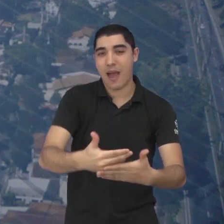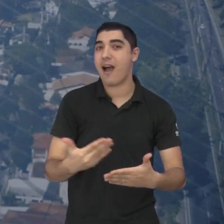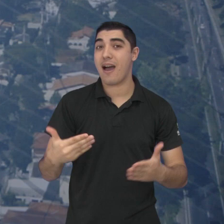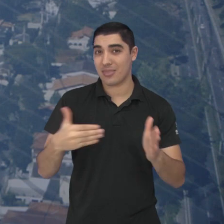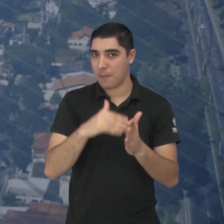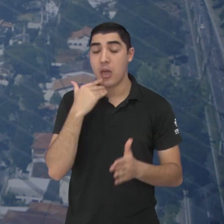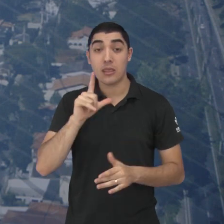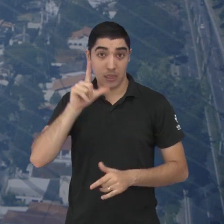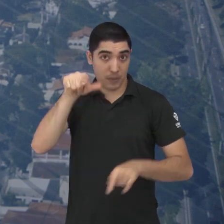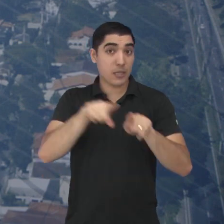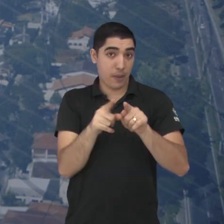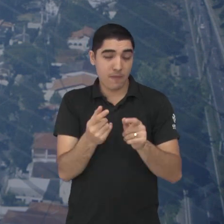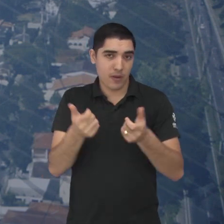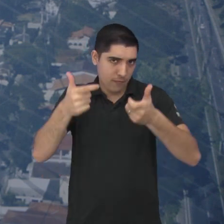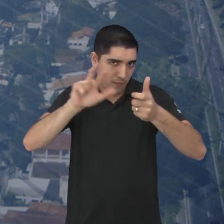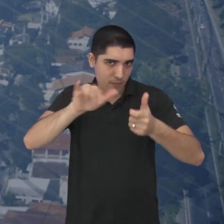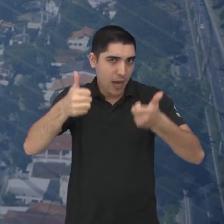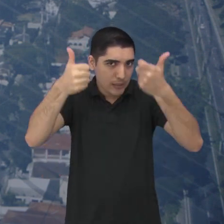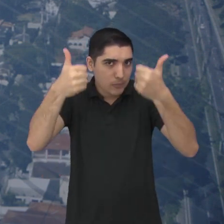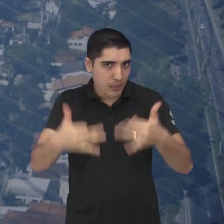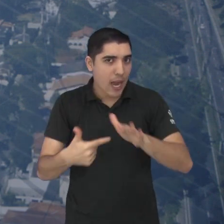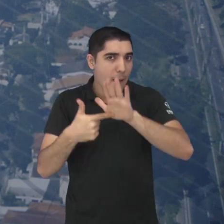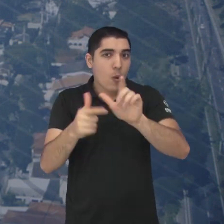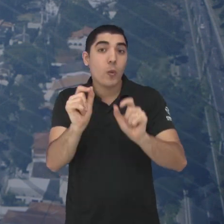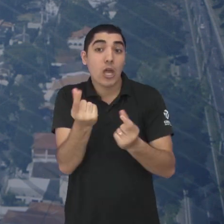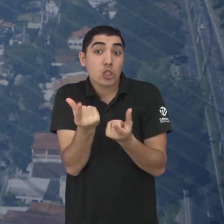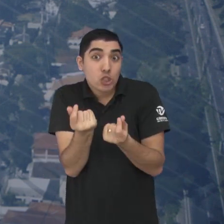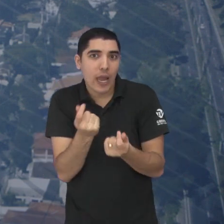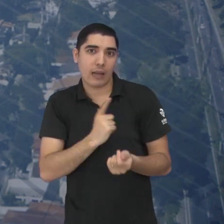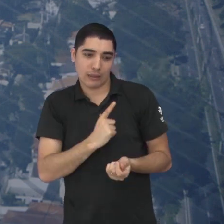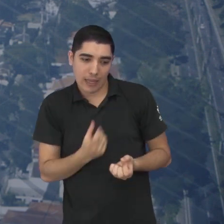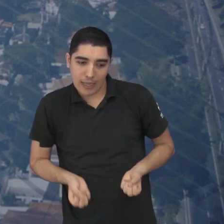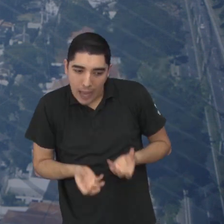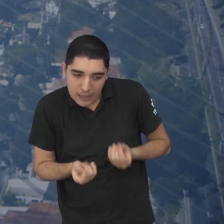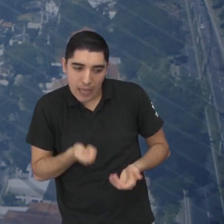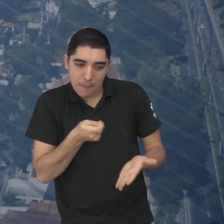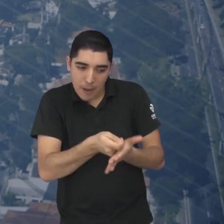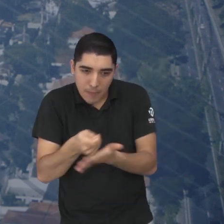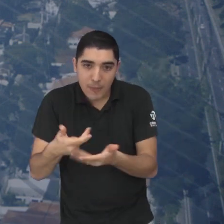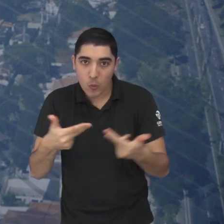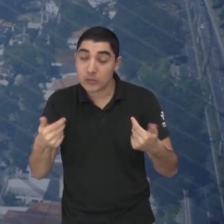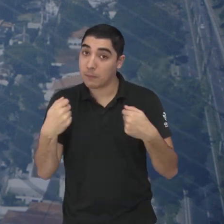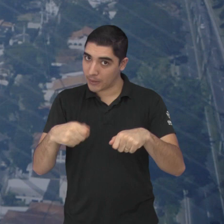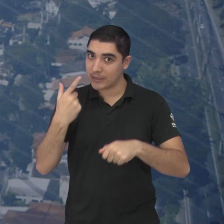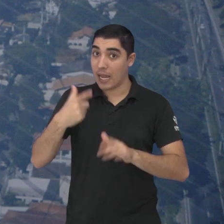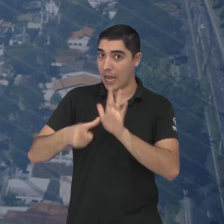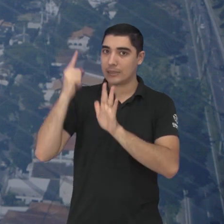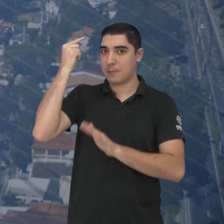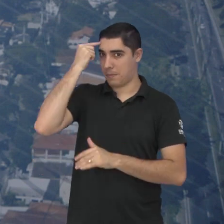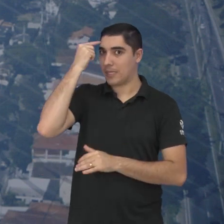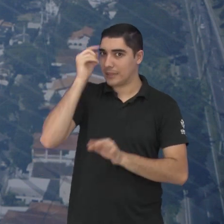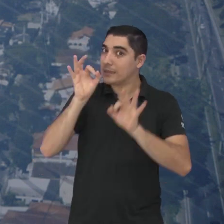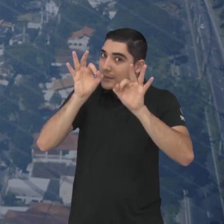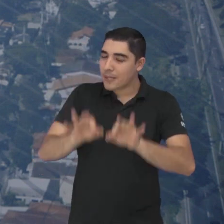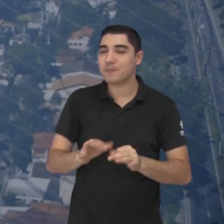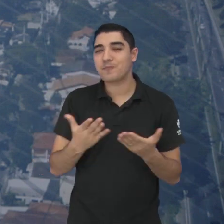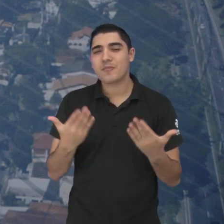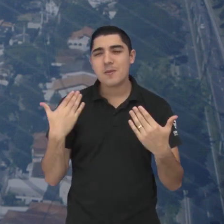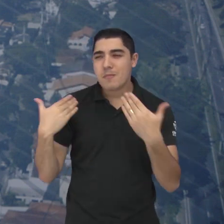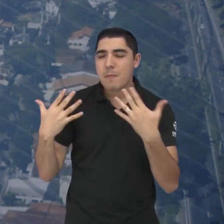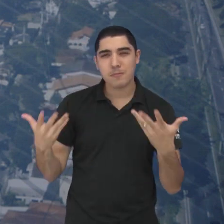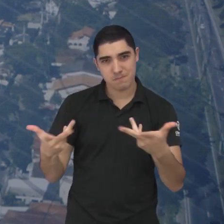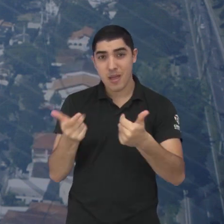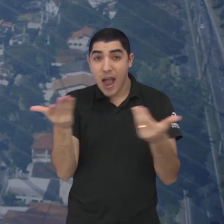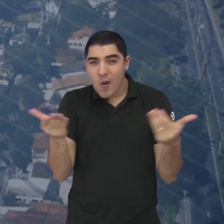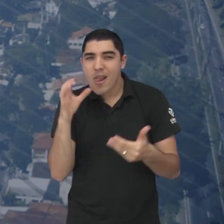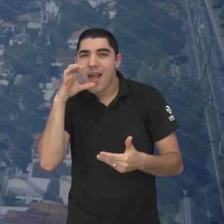a gente vai falar mais para frente no decorrer do programa. Então tem, de fato, de pensar muito bem. Bom, gente, bate-papo está bom, mas a gente